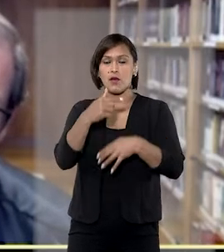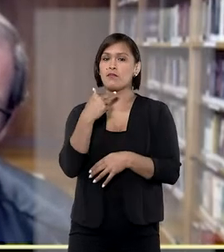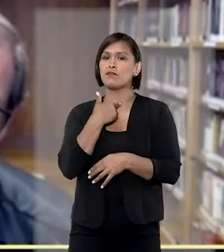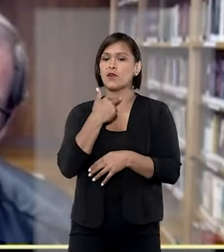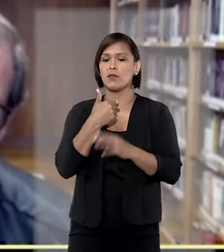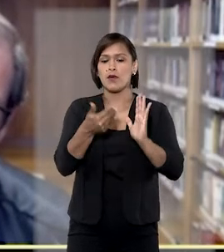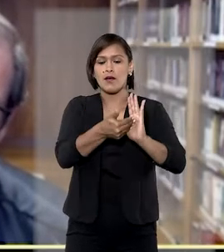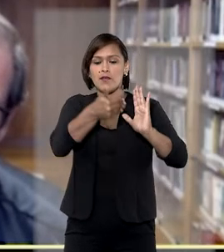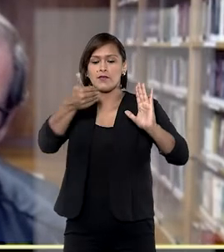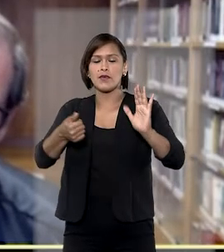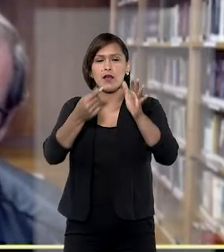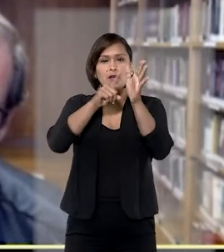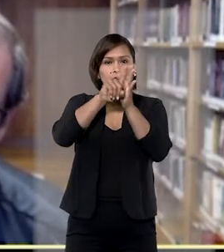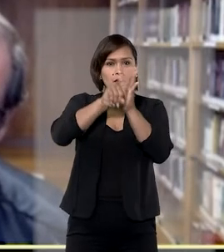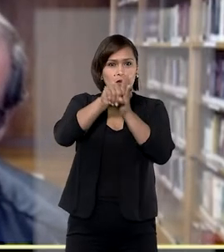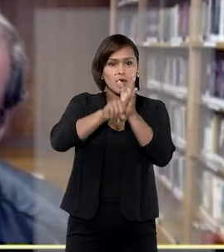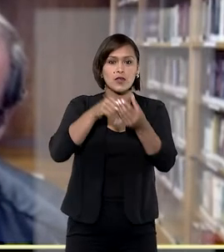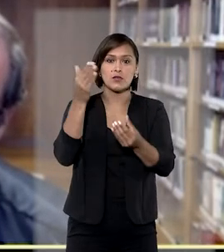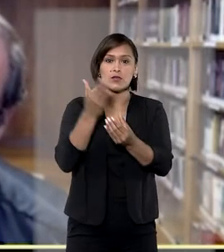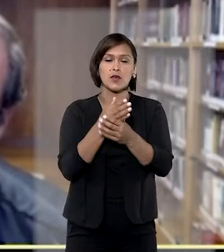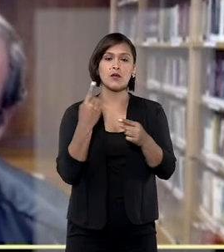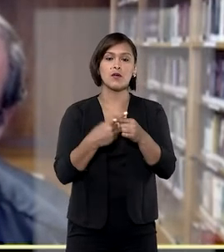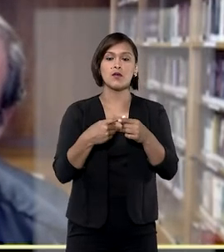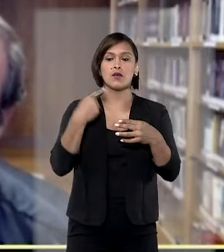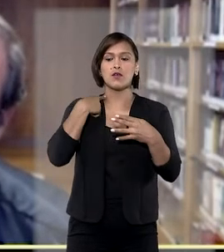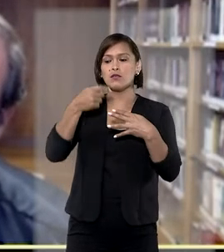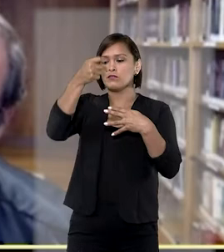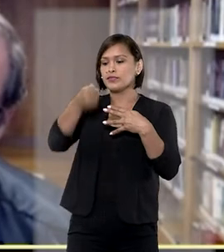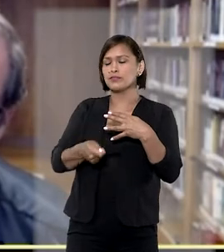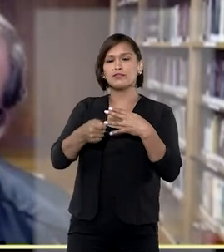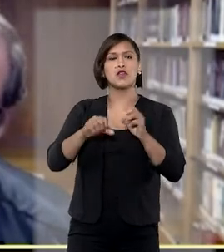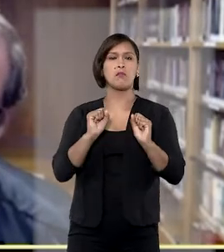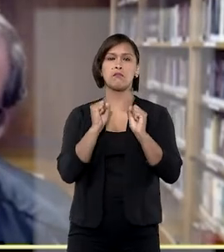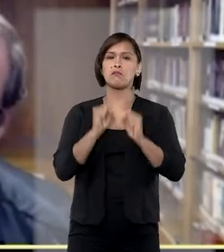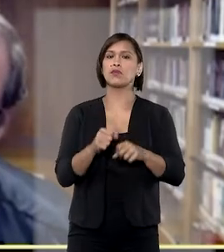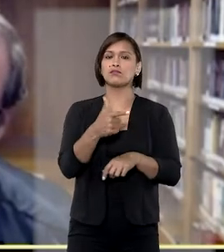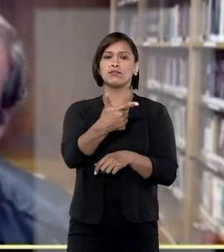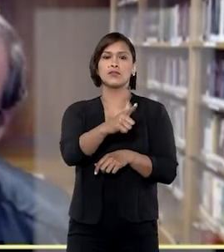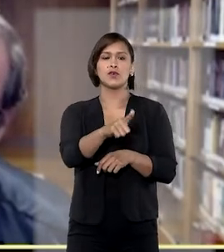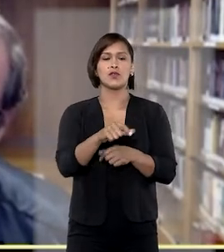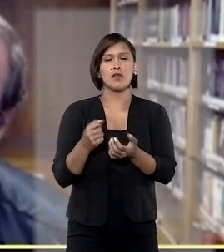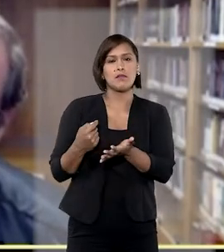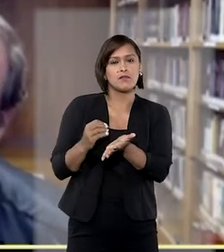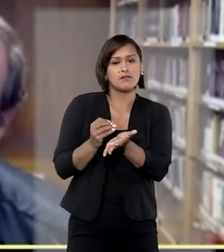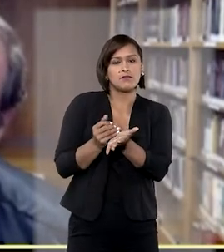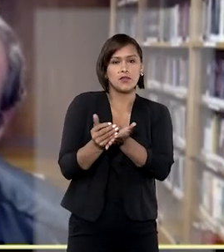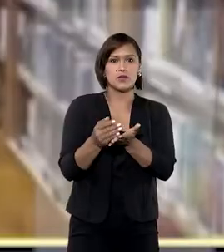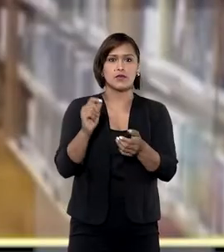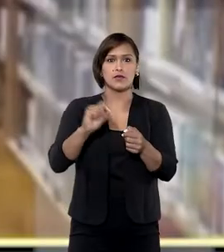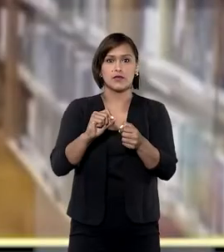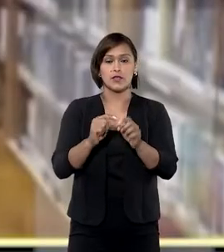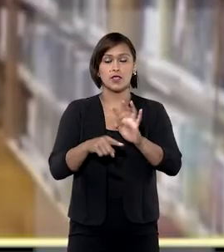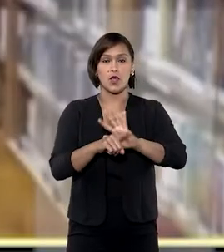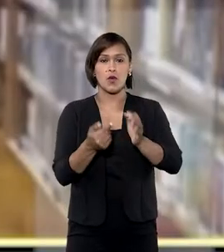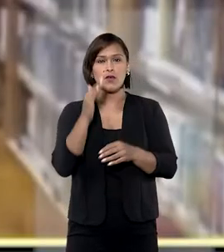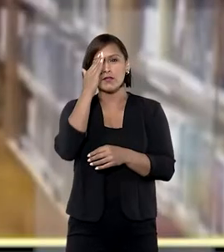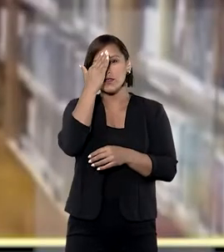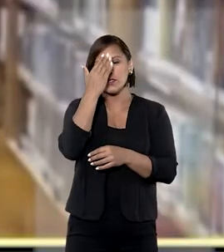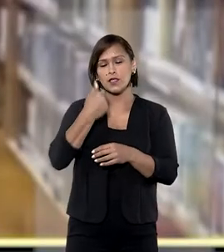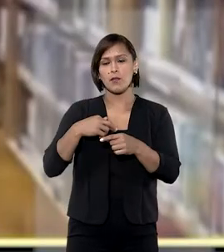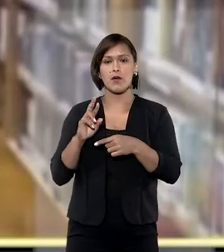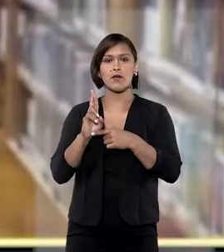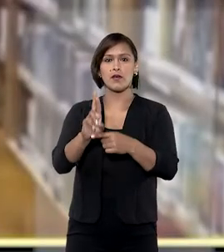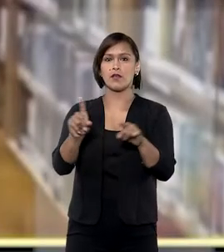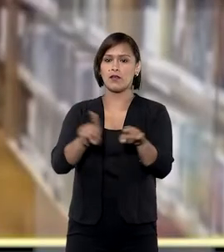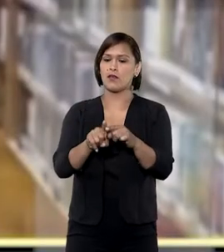pode ser excluído da apreciação, porque os árbitros não têm poder para a prática de atos executivos. Com esse entendimento,